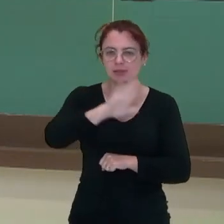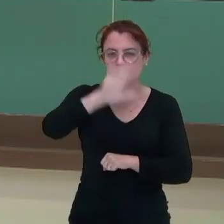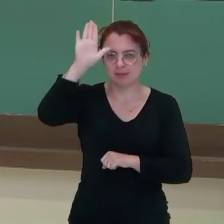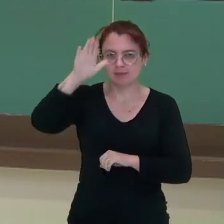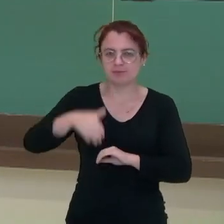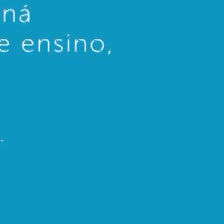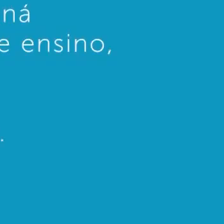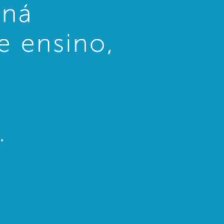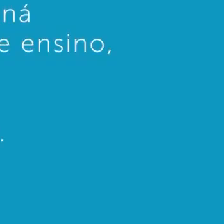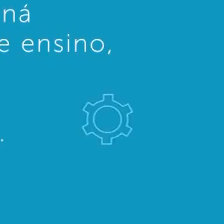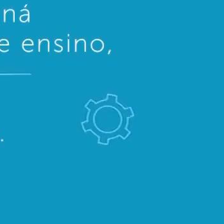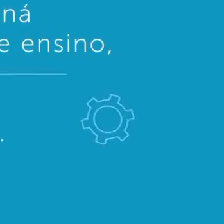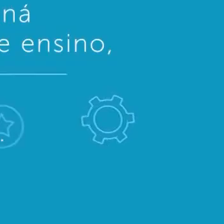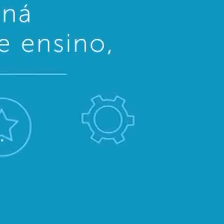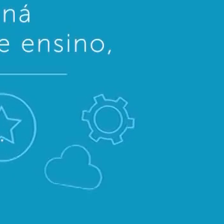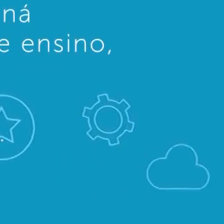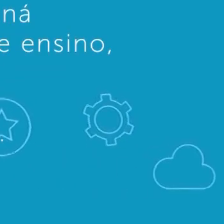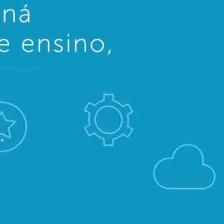e até breve.